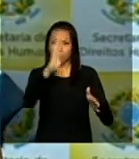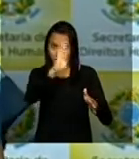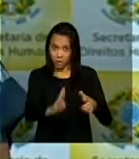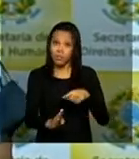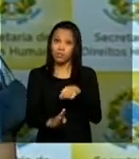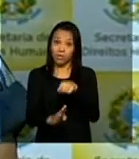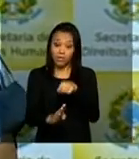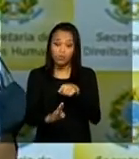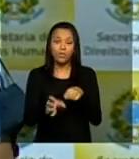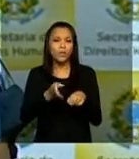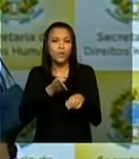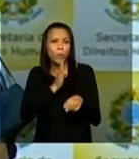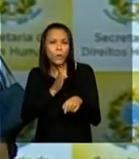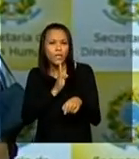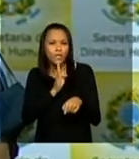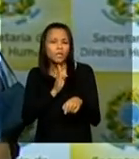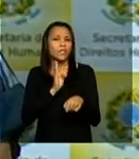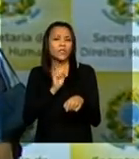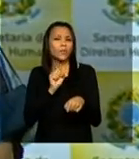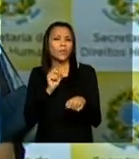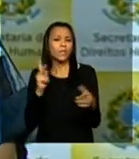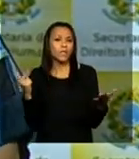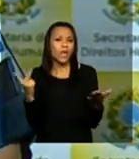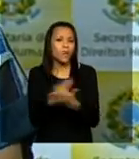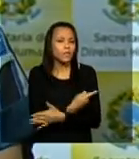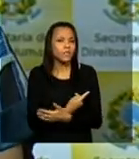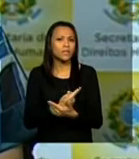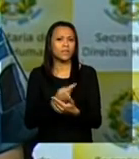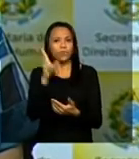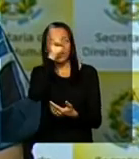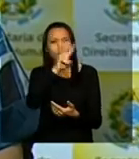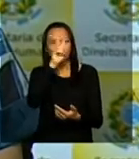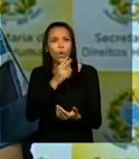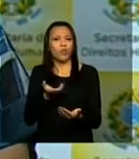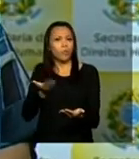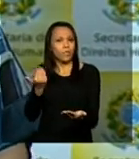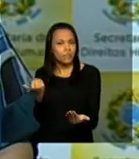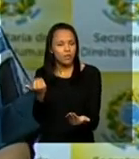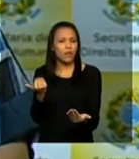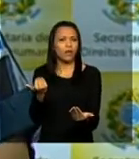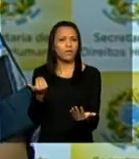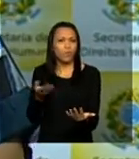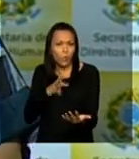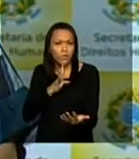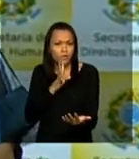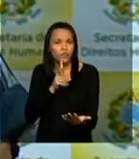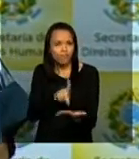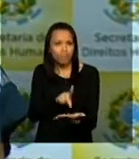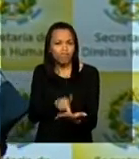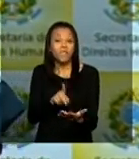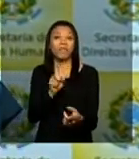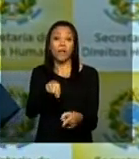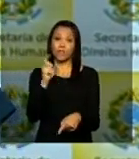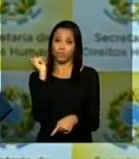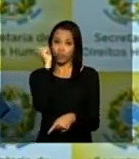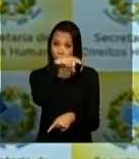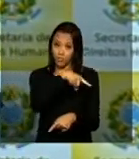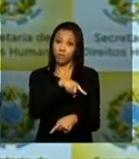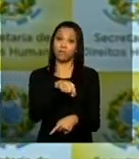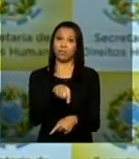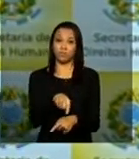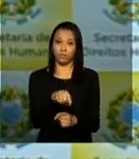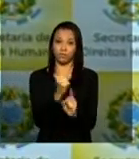de se confrontar com a sua própria história e o que é sempre mais difícil numa sociedade